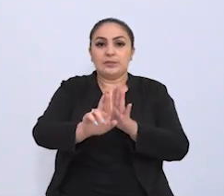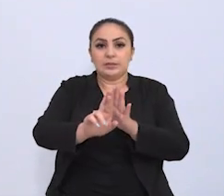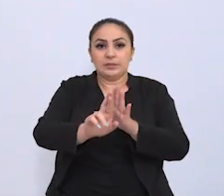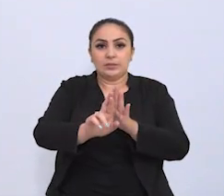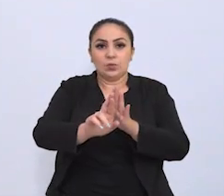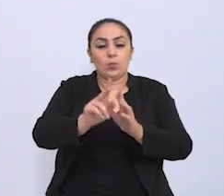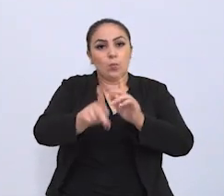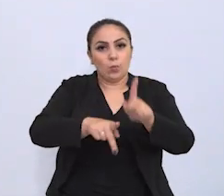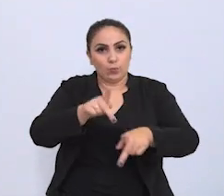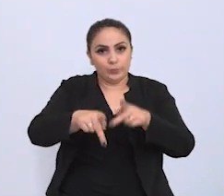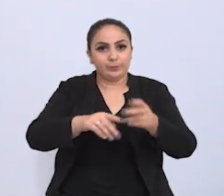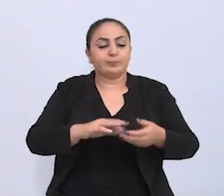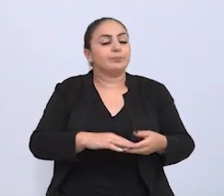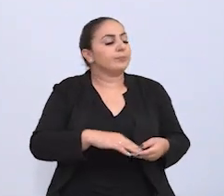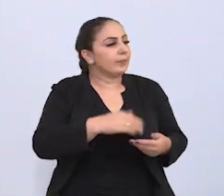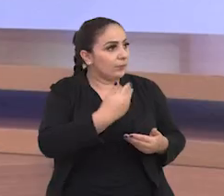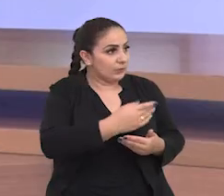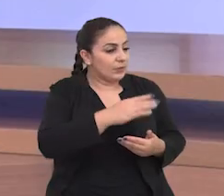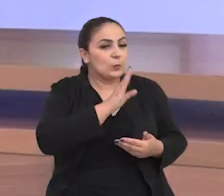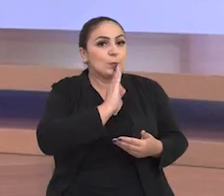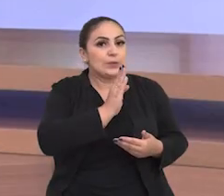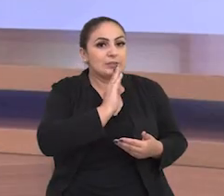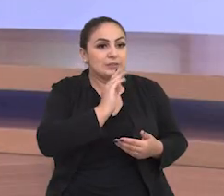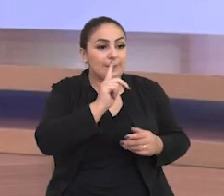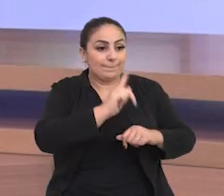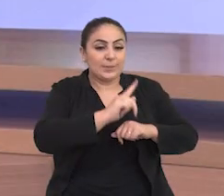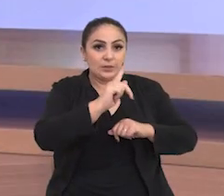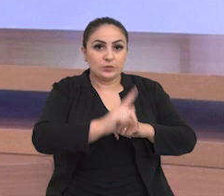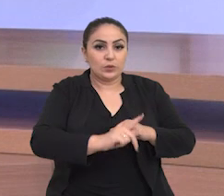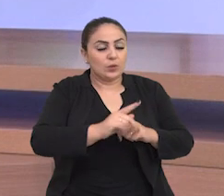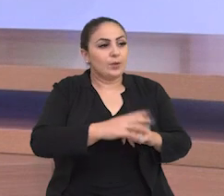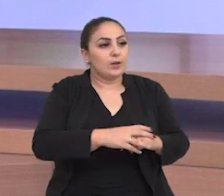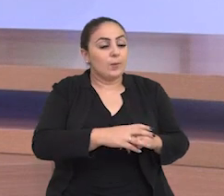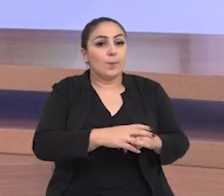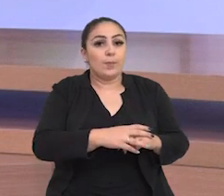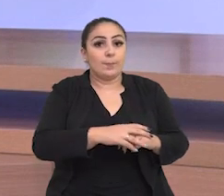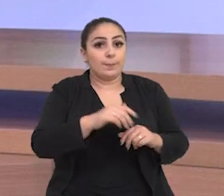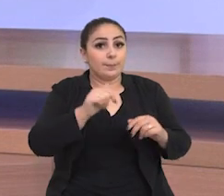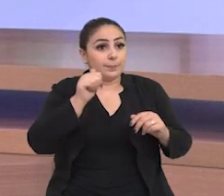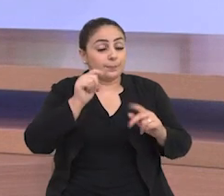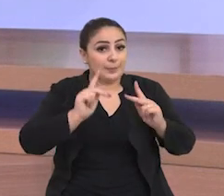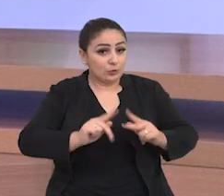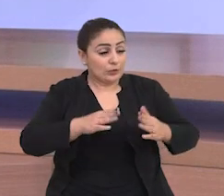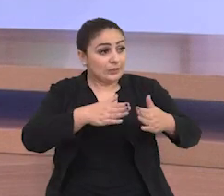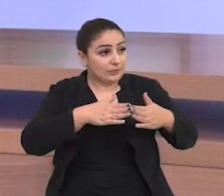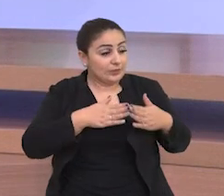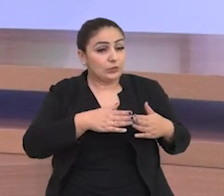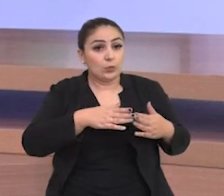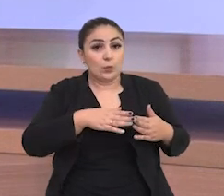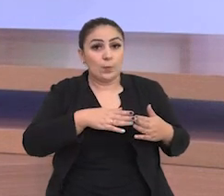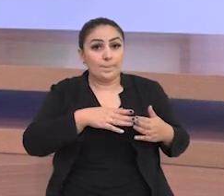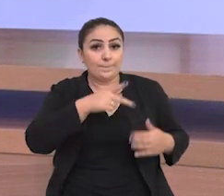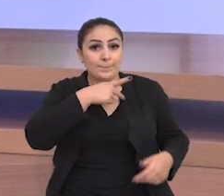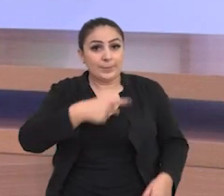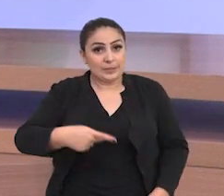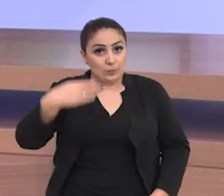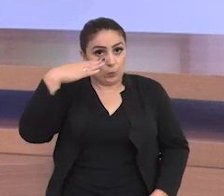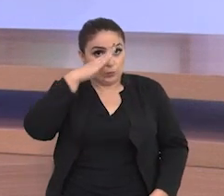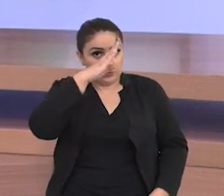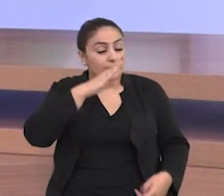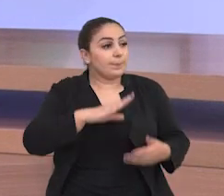representando o povo. A senhora é conhecida aqui em Passo Fundo como uma das grandes defensoras então do presidente Jair